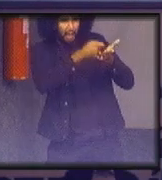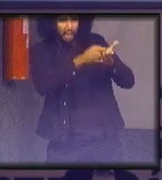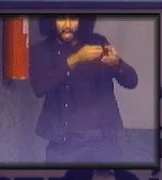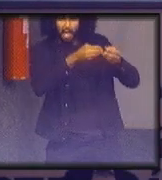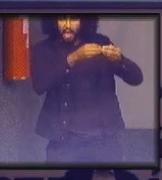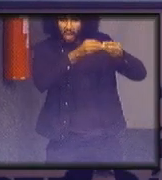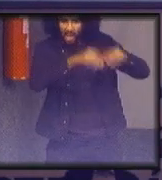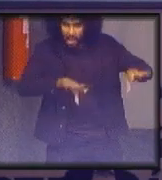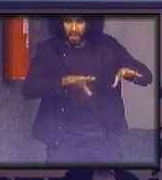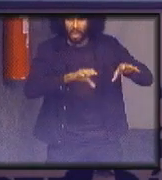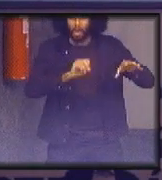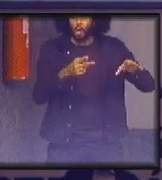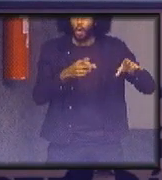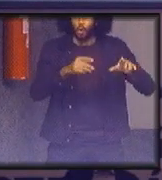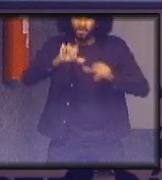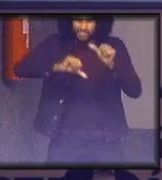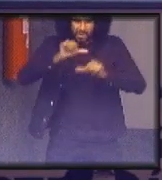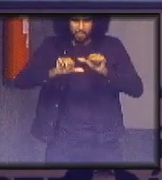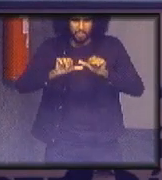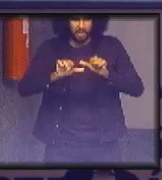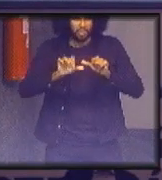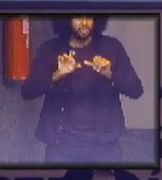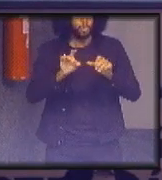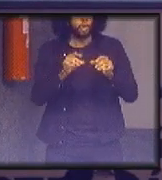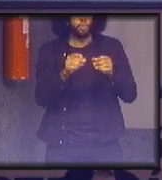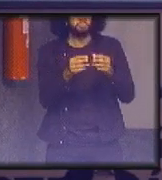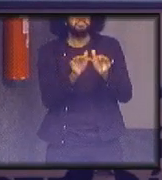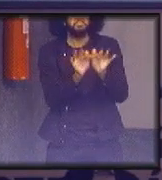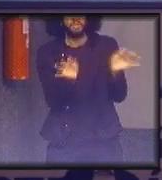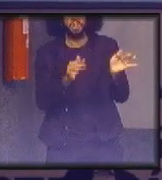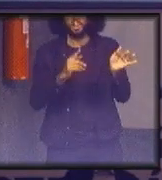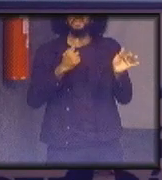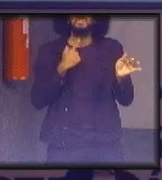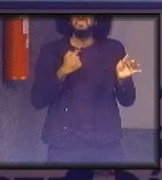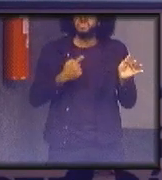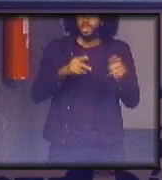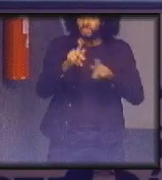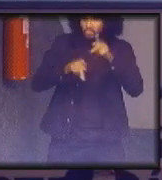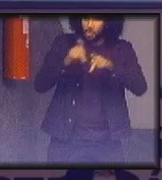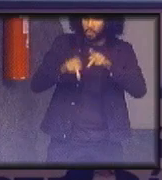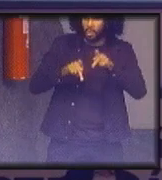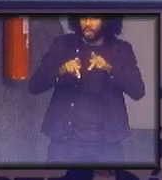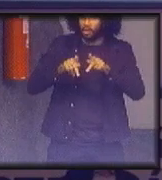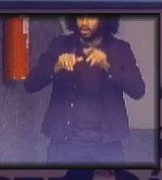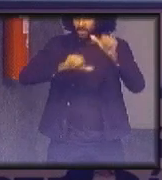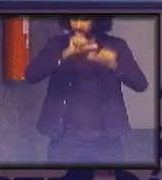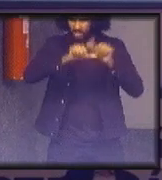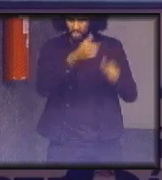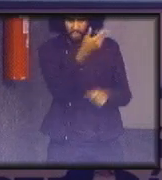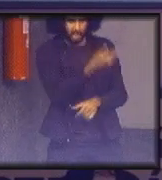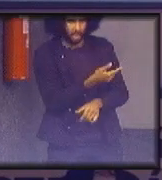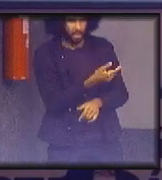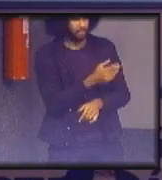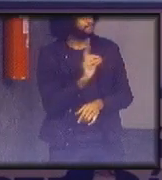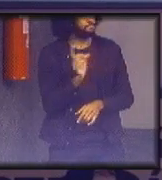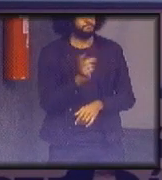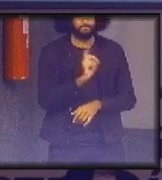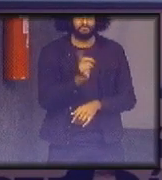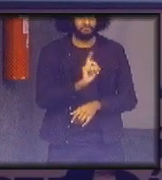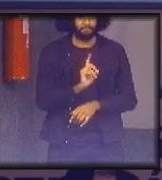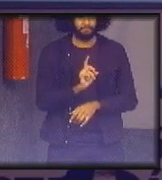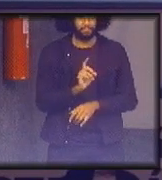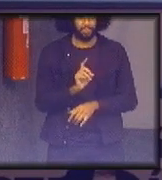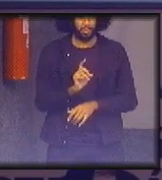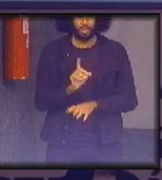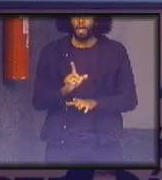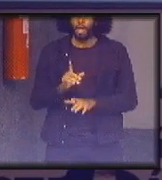resumindo simplificando a vontade popular não muda os regimes não muda sozinha